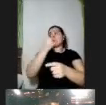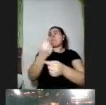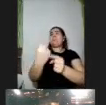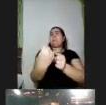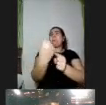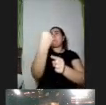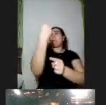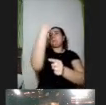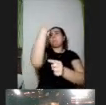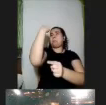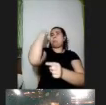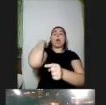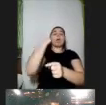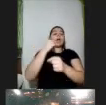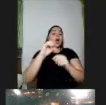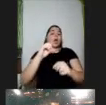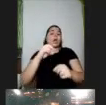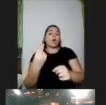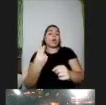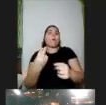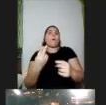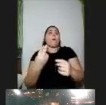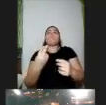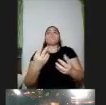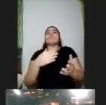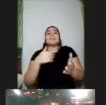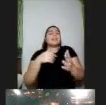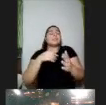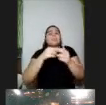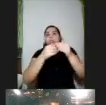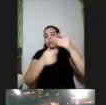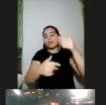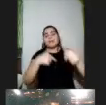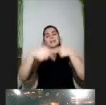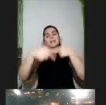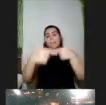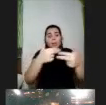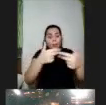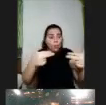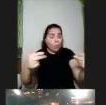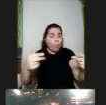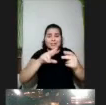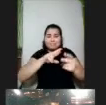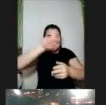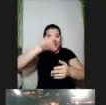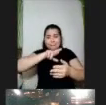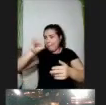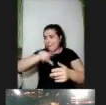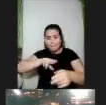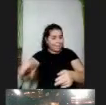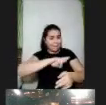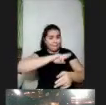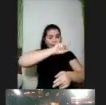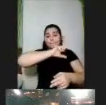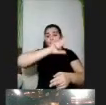anos atrás ou tempos não sei quantos anos luz pra frente a gente trabalha com perspectivas de um tal nível de